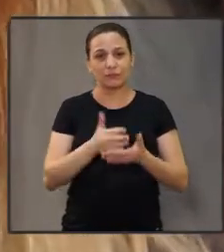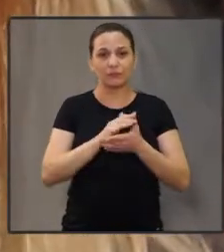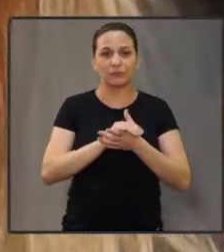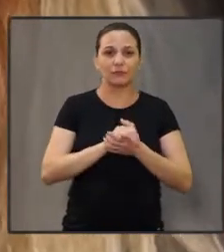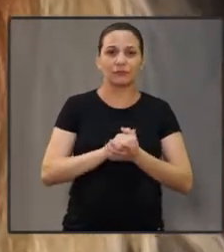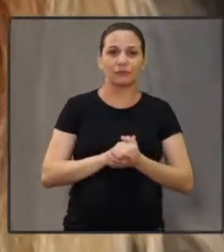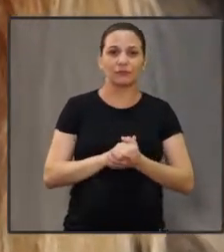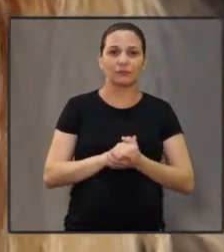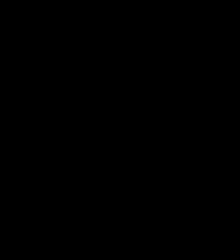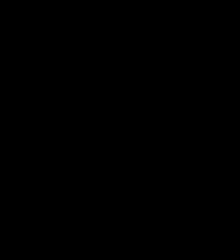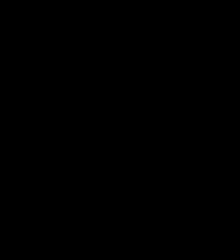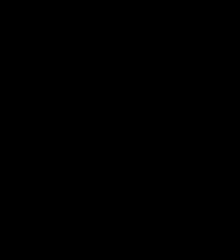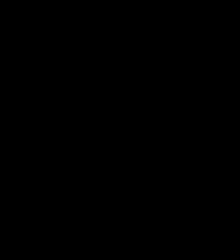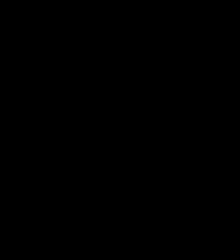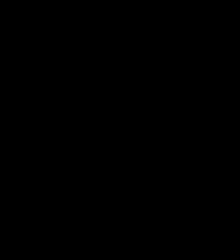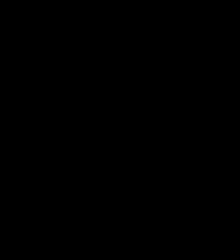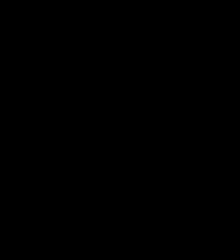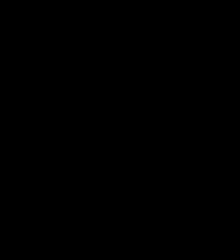Principalmente no meu caso.